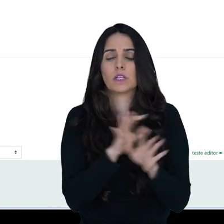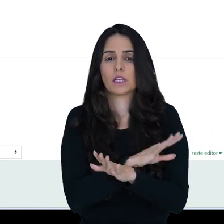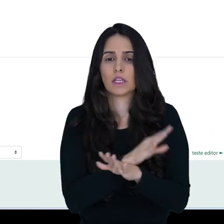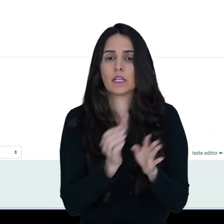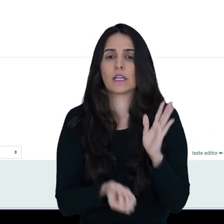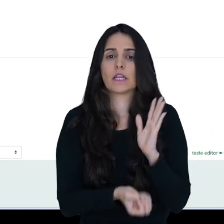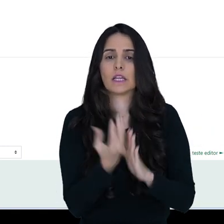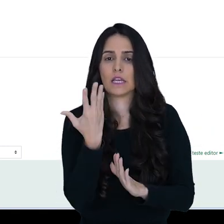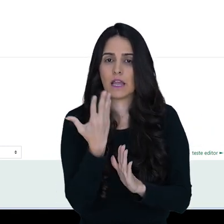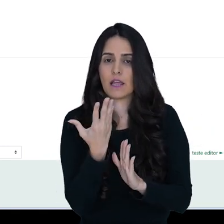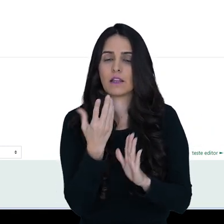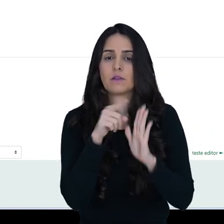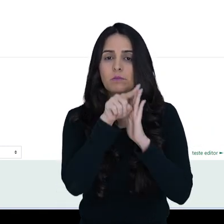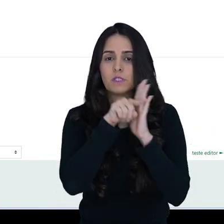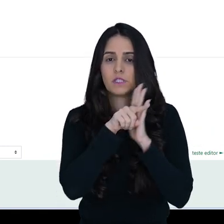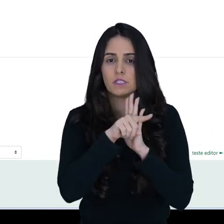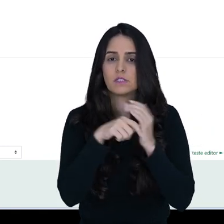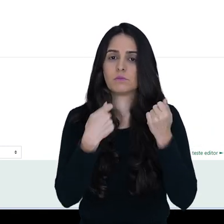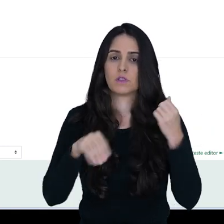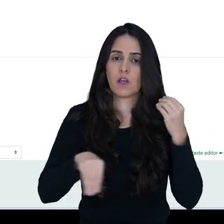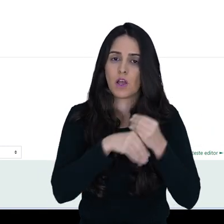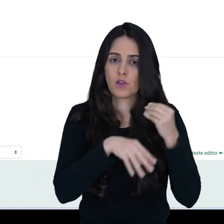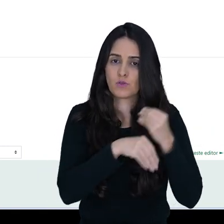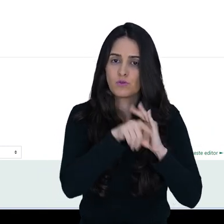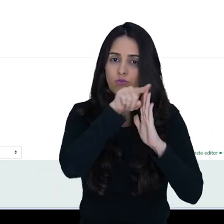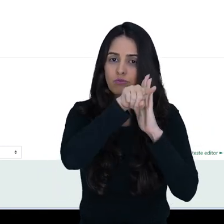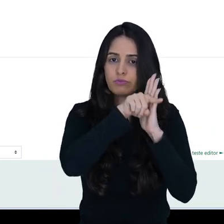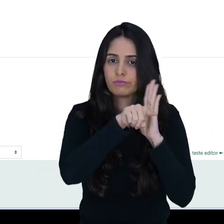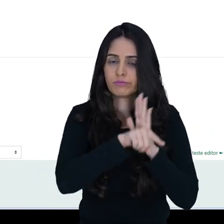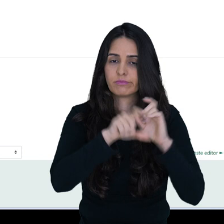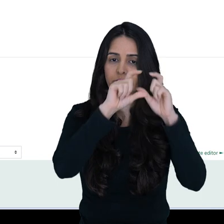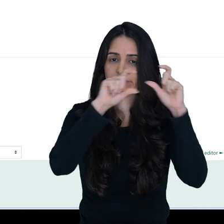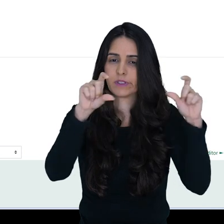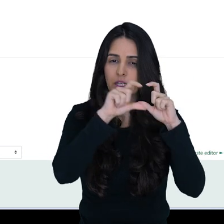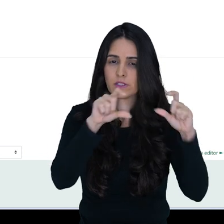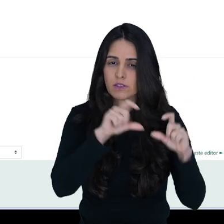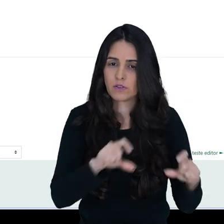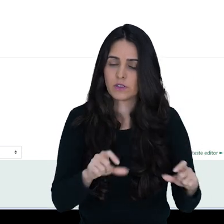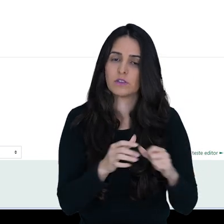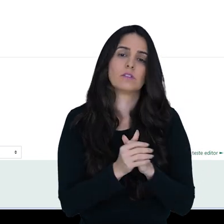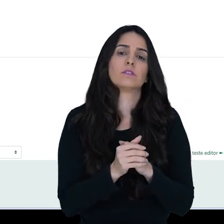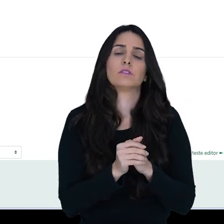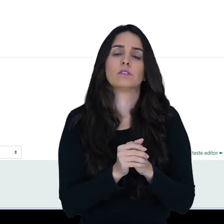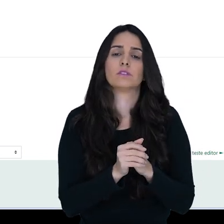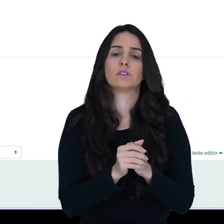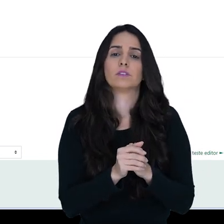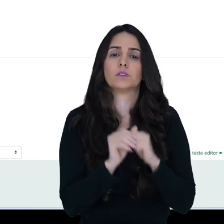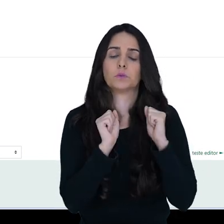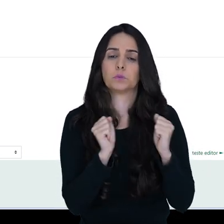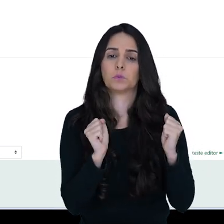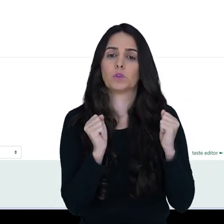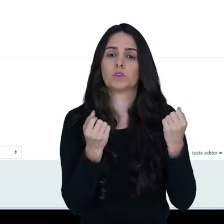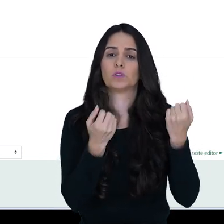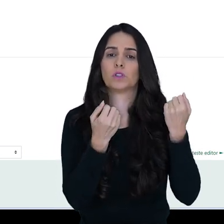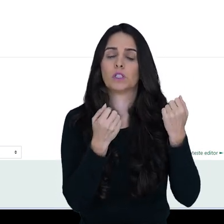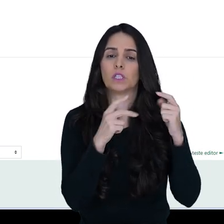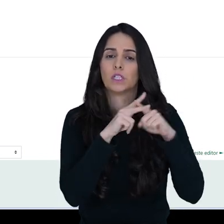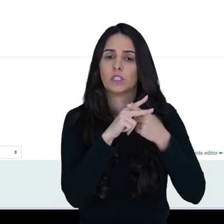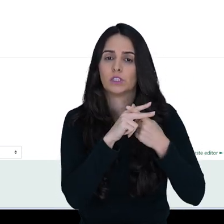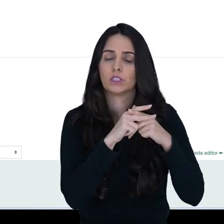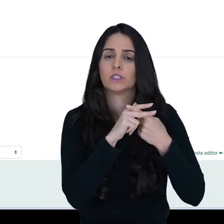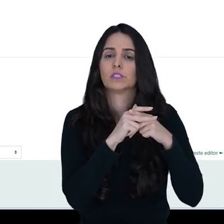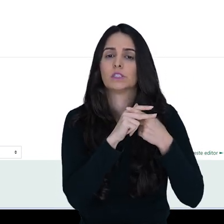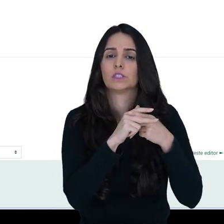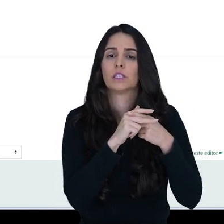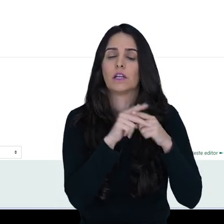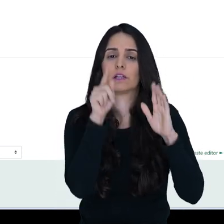está criada, mas eu ainda preciso adicionar as questões. Ou seja, criar as questões. Então, eu posso vir aqui em